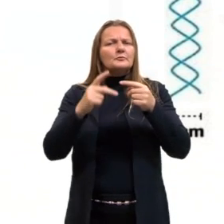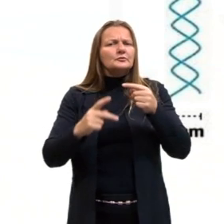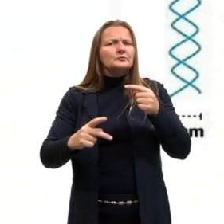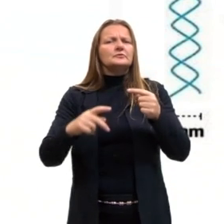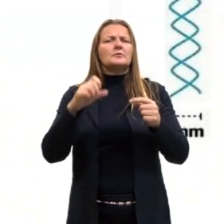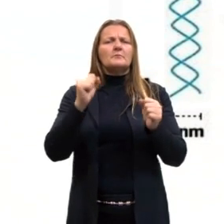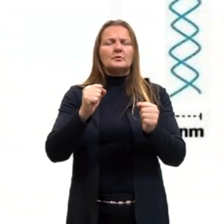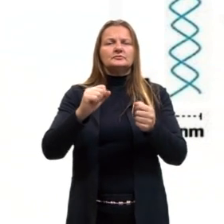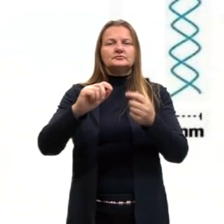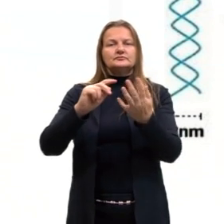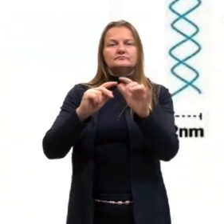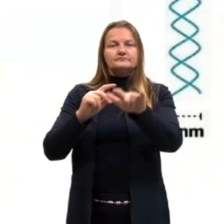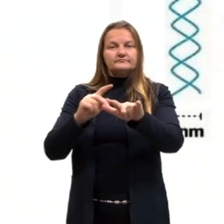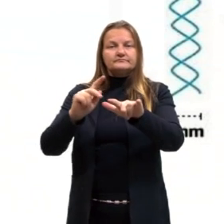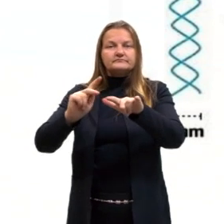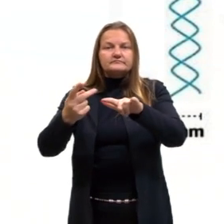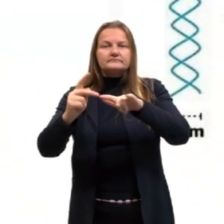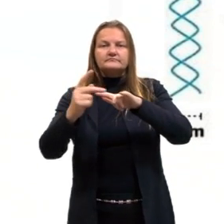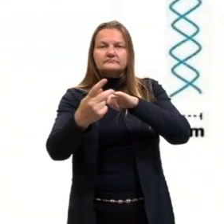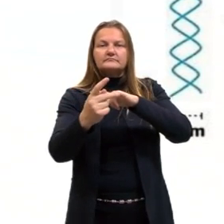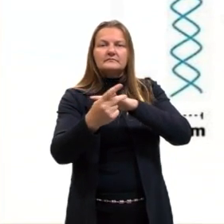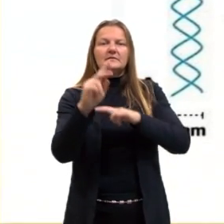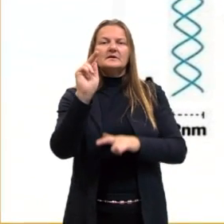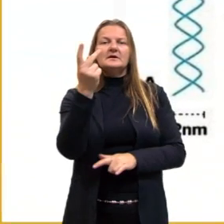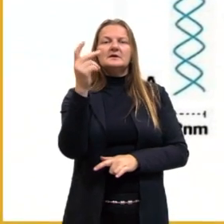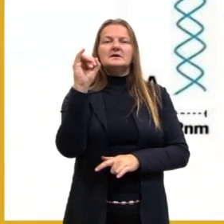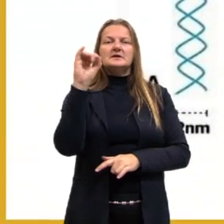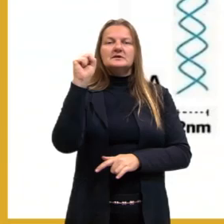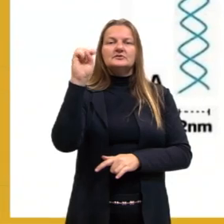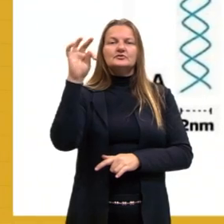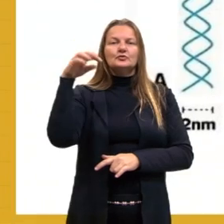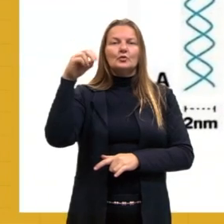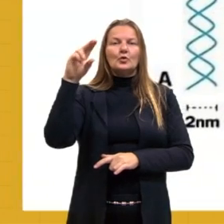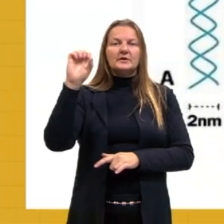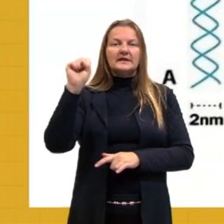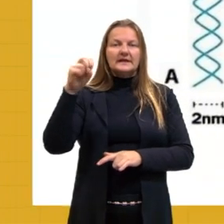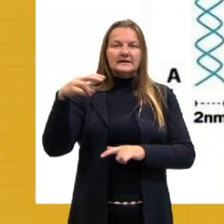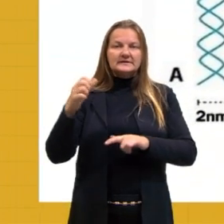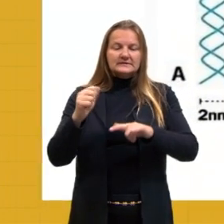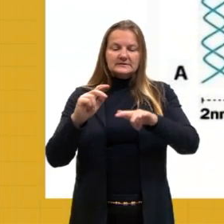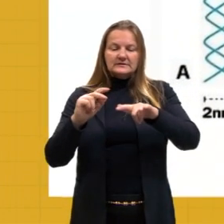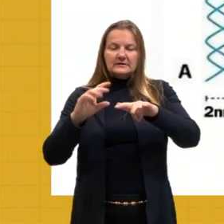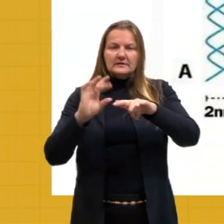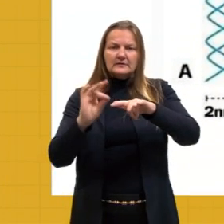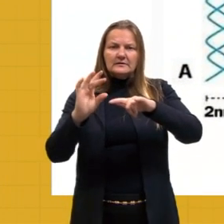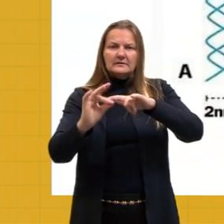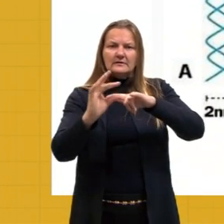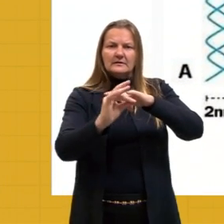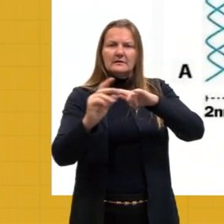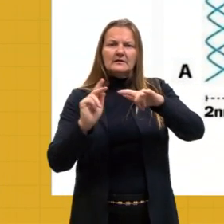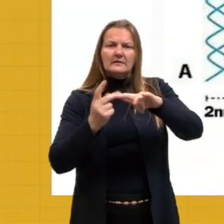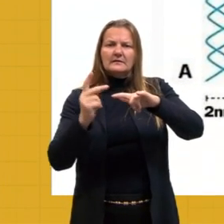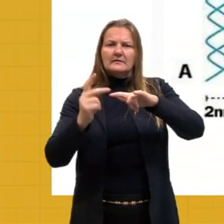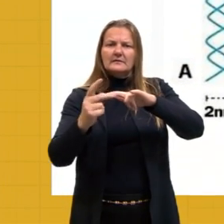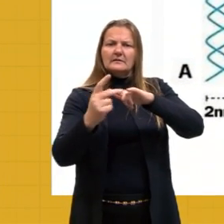ser as estonas, que são as mais faladas, e participam do empacotamento do DNA.